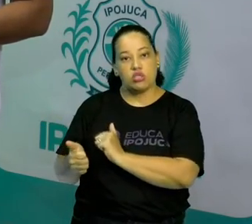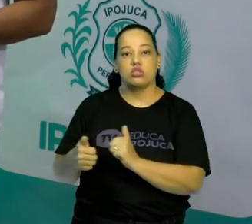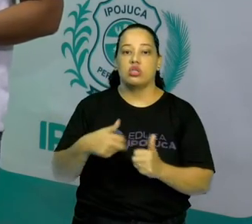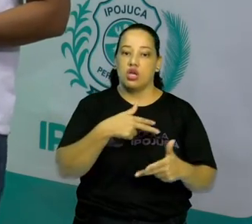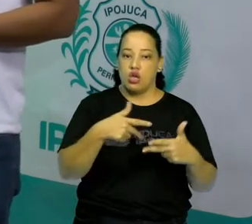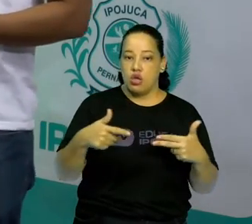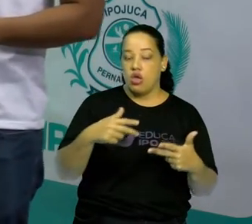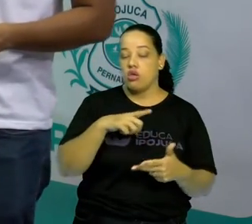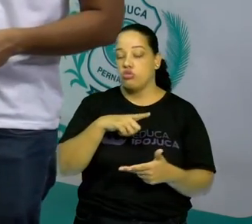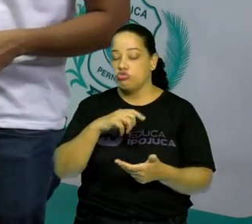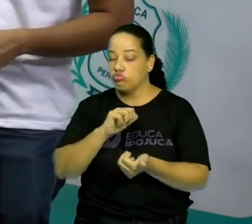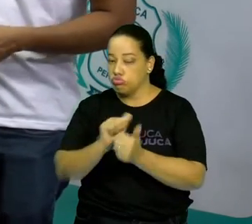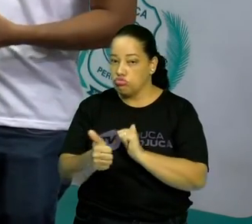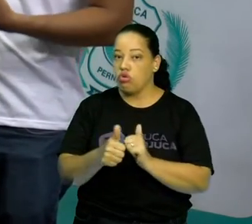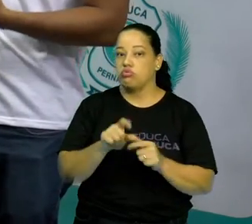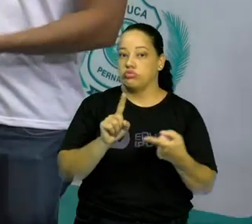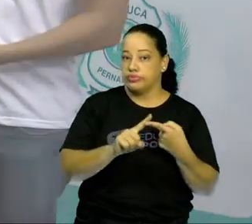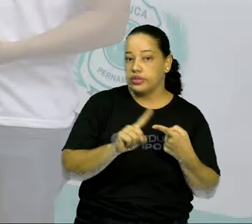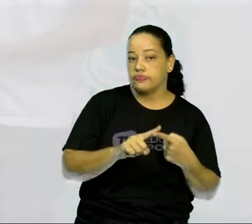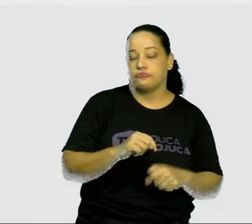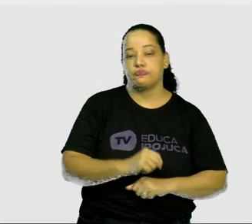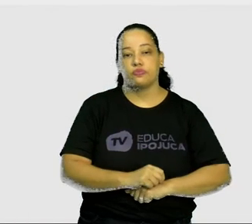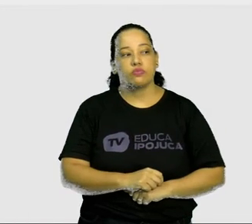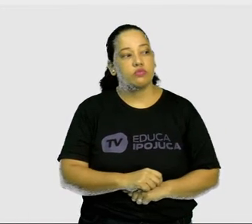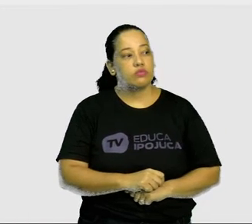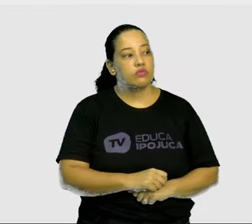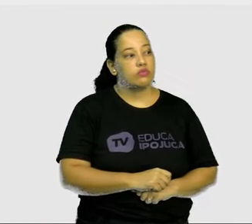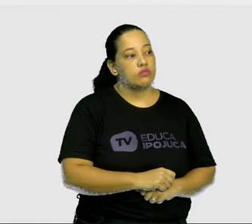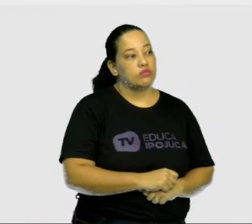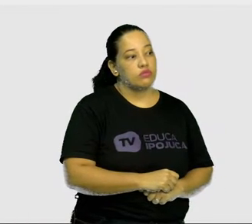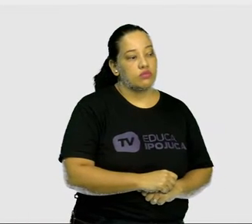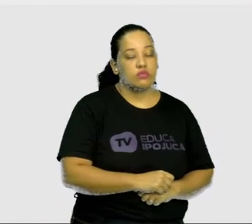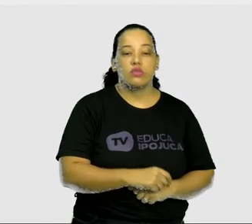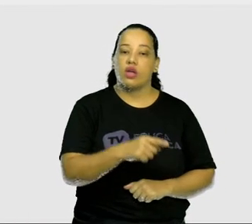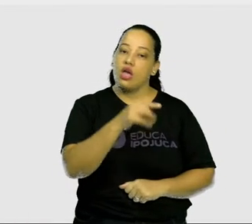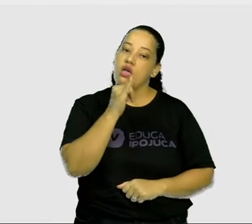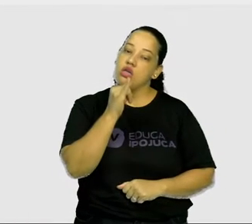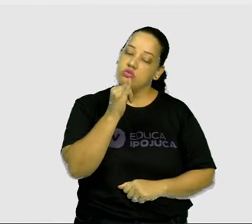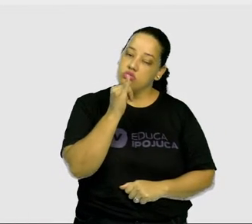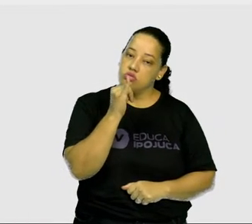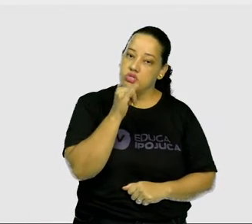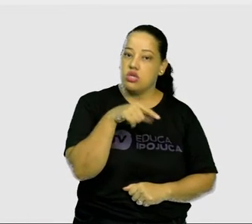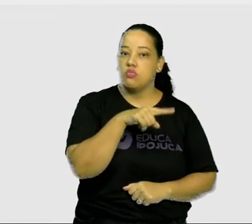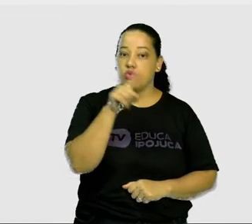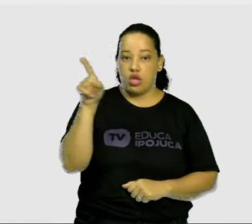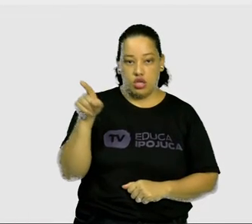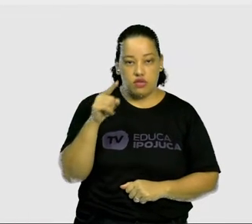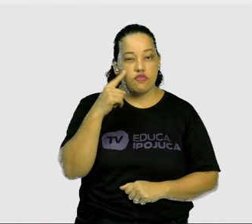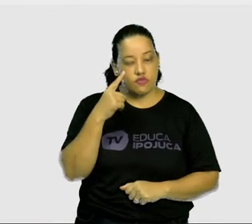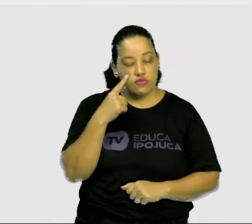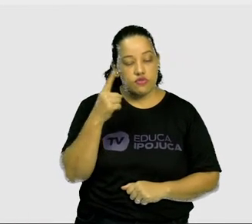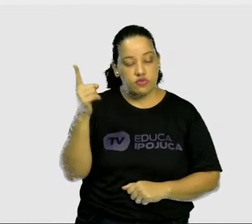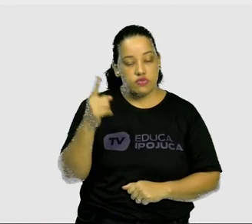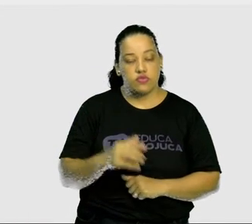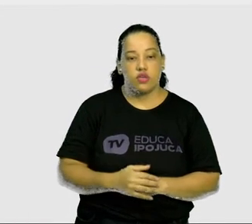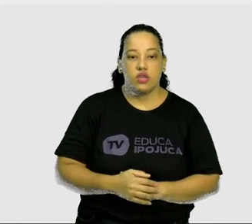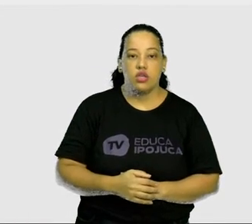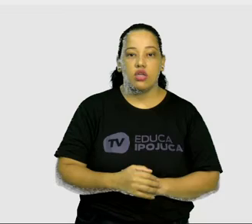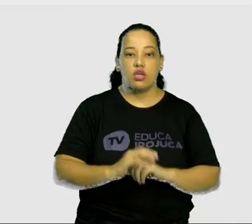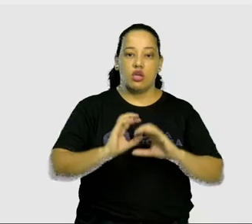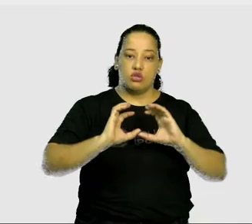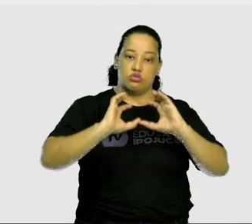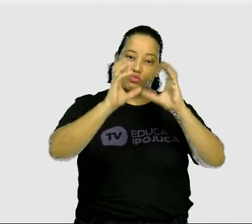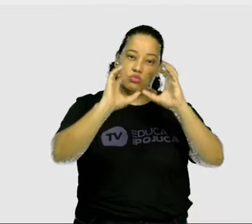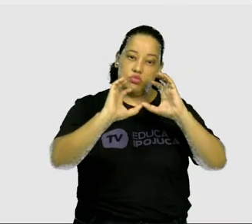esportivos. E aqui eu tenho alguns exemplos de jogos esportivos, como dois toques,